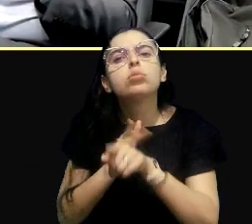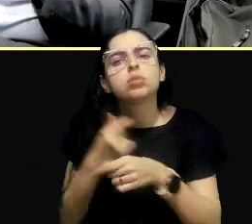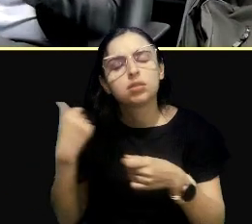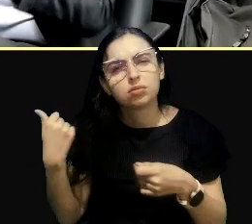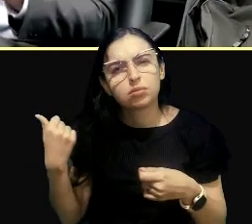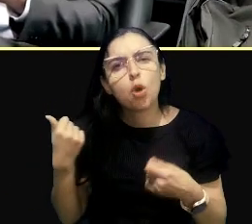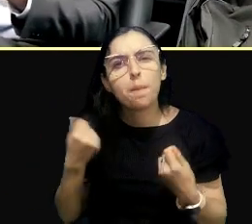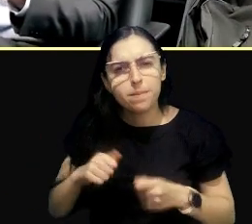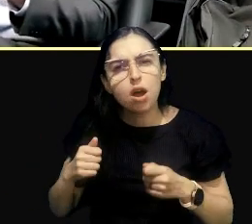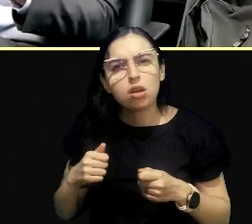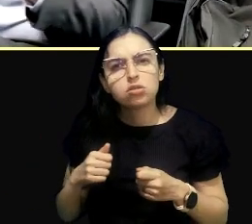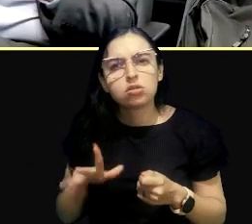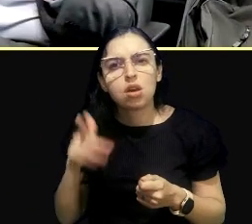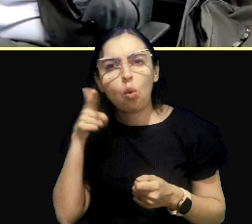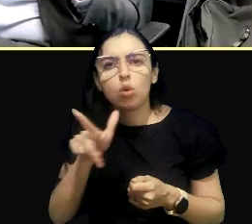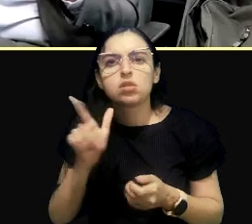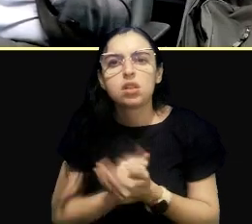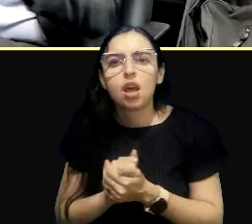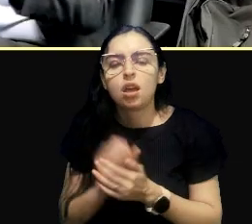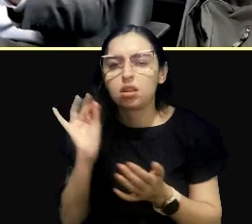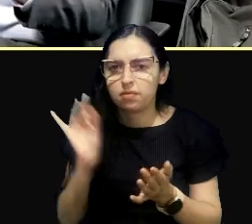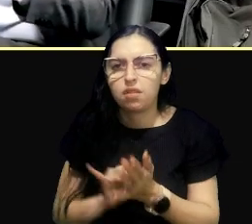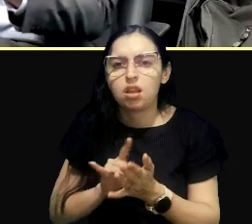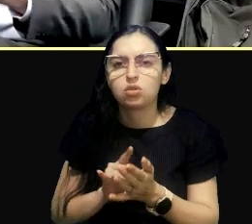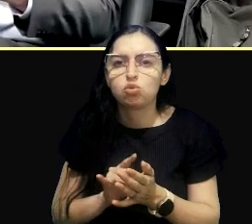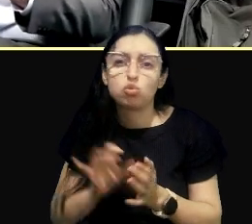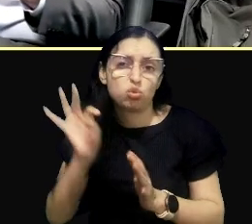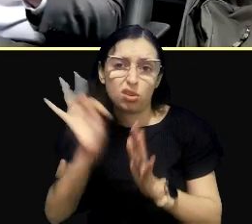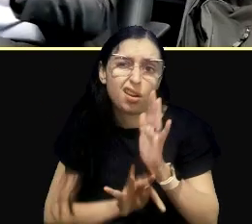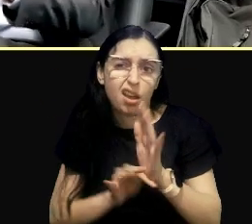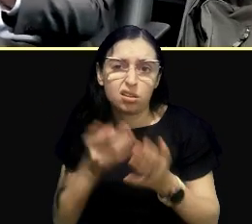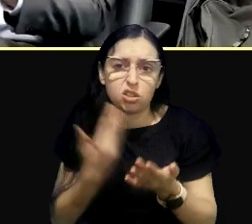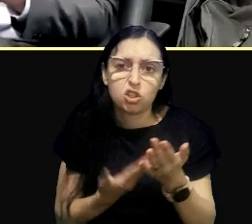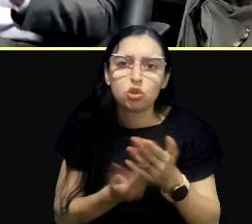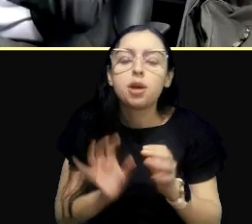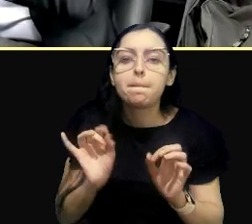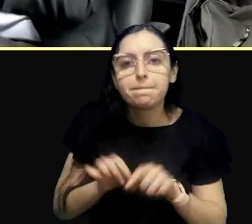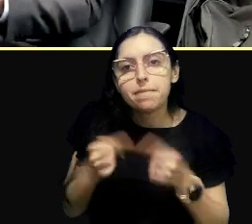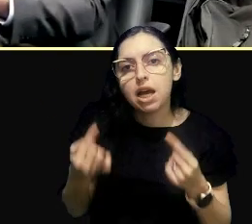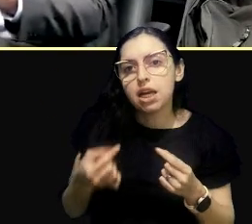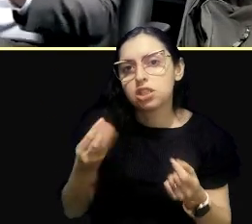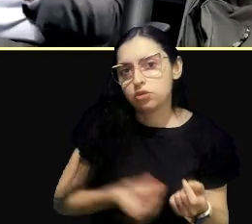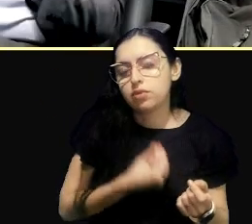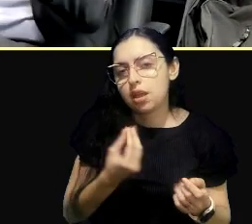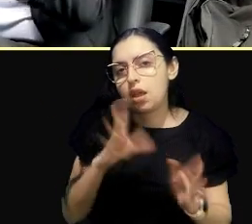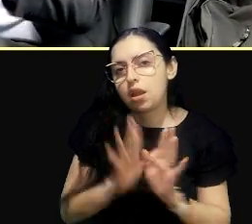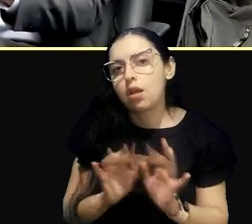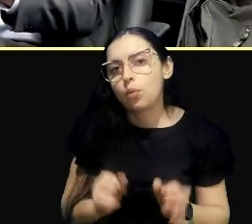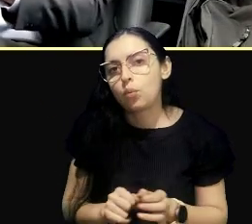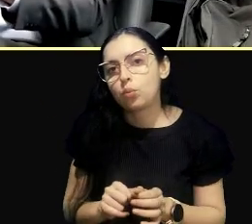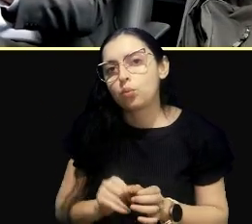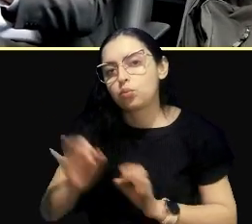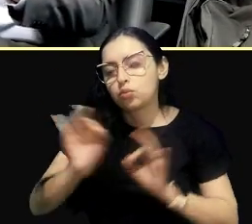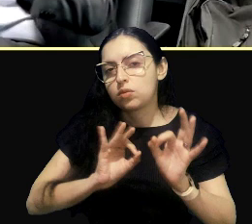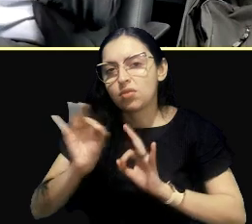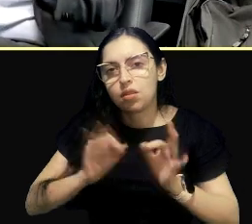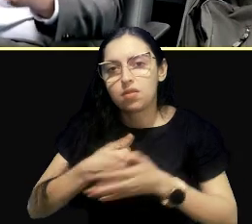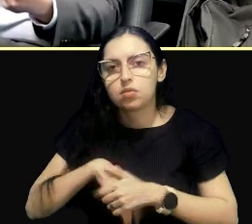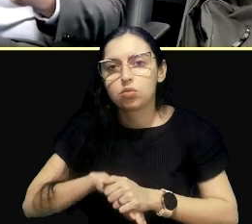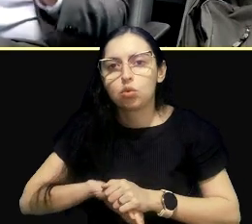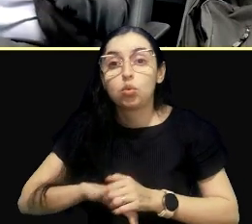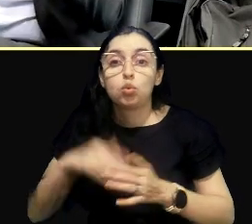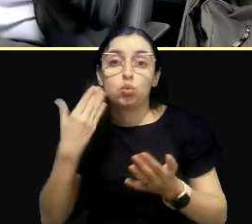possibilidade real, não só técnica de estudos, mas real de como viabilizar isso, de que isso realmente os